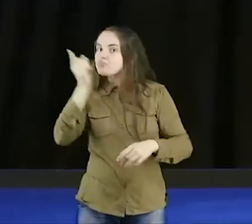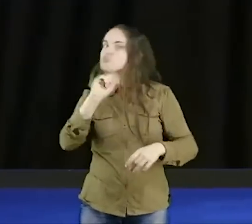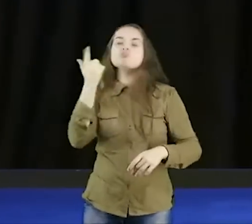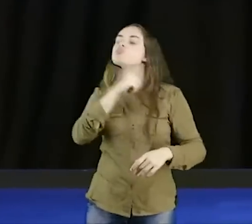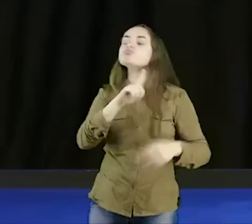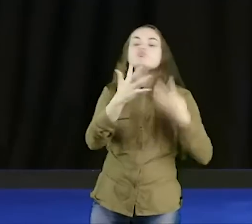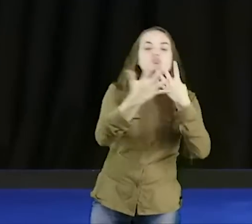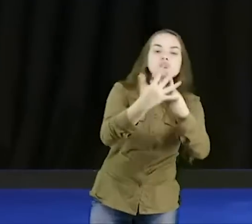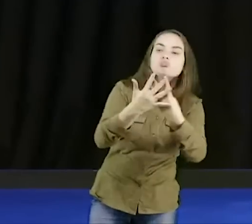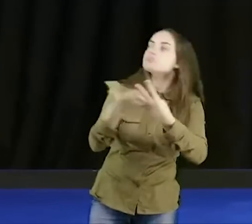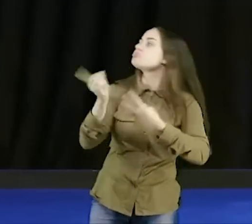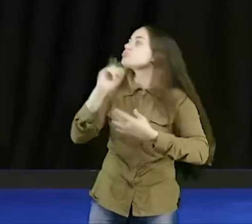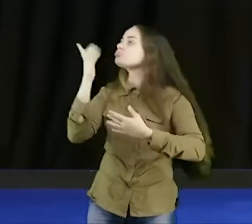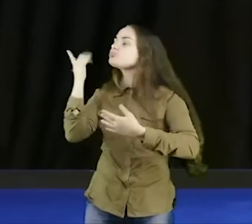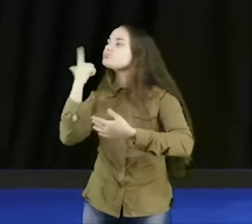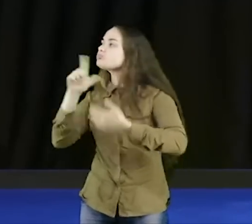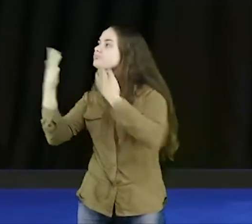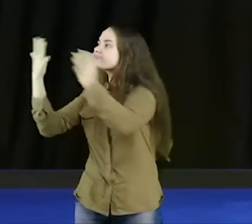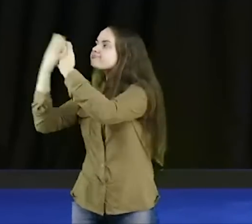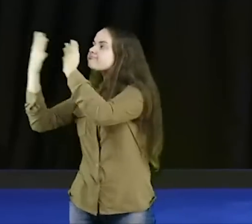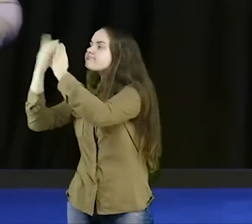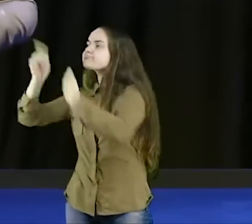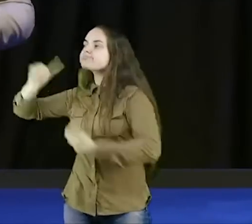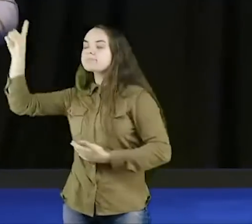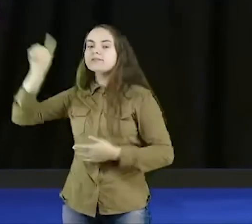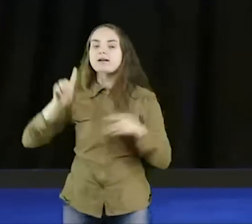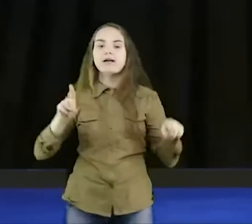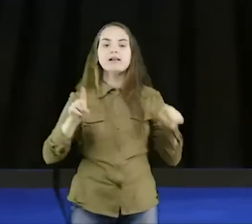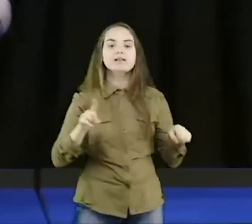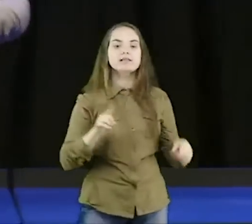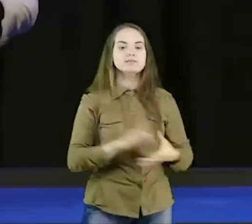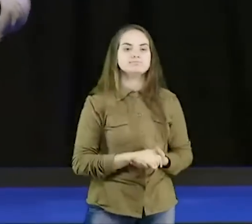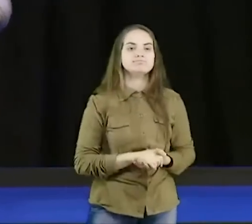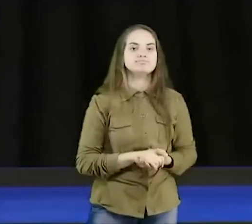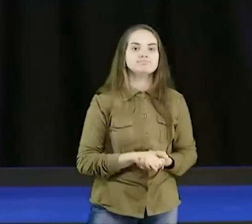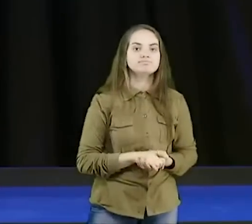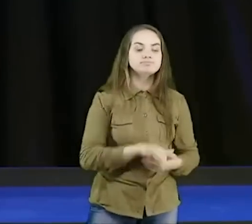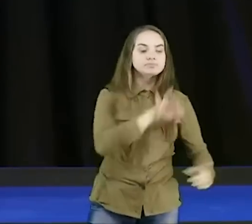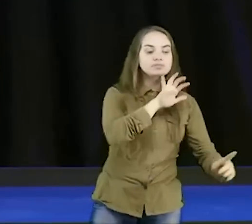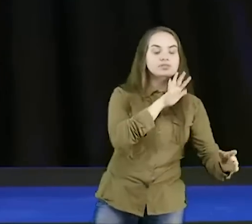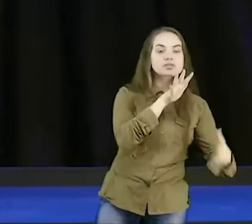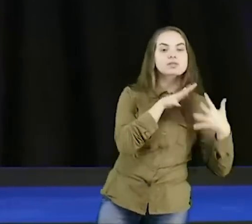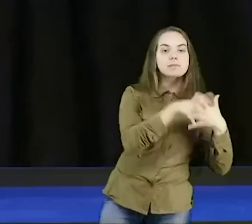para Deus, é ali que ele deita, e rola, na vida das pessoas,